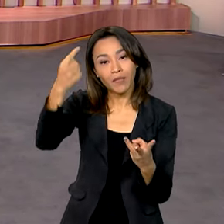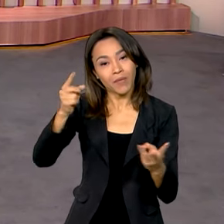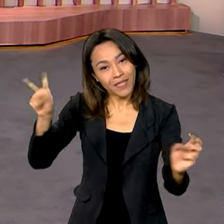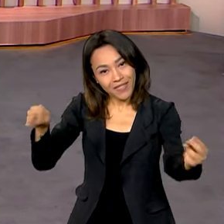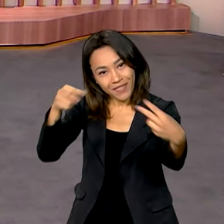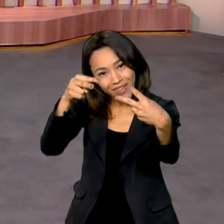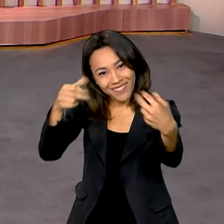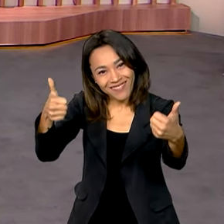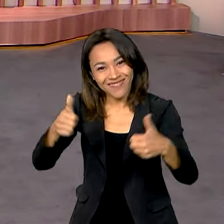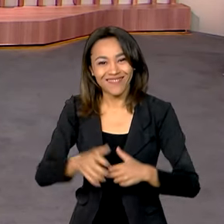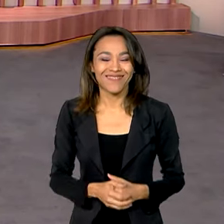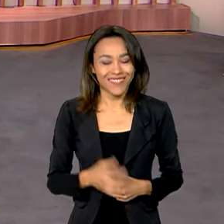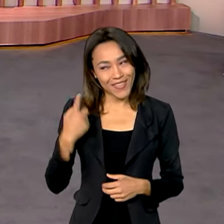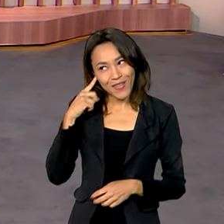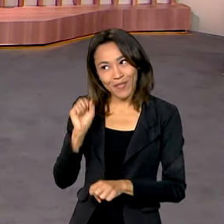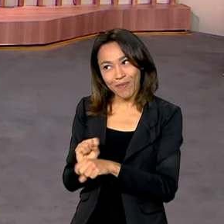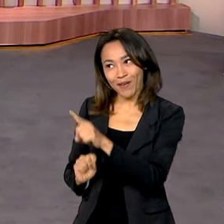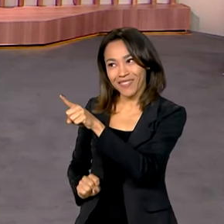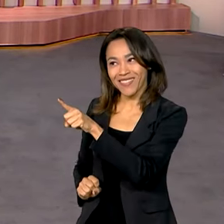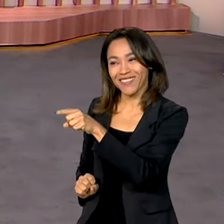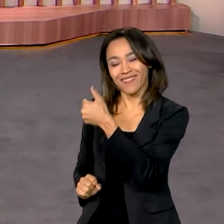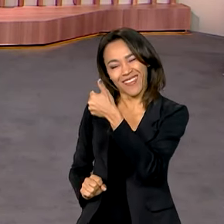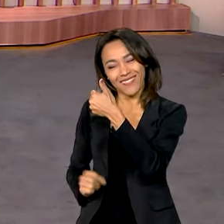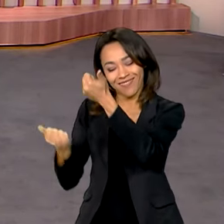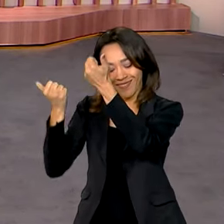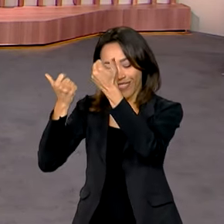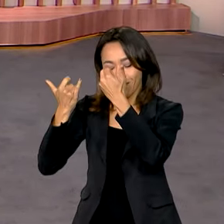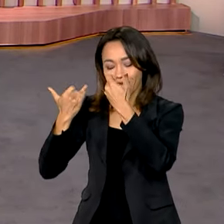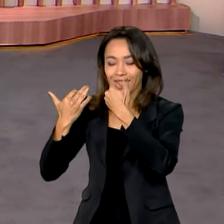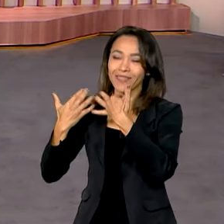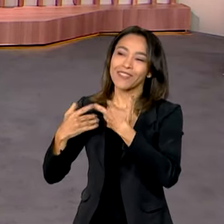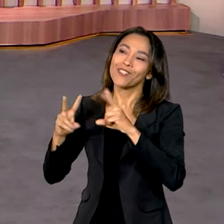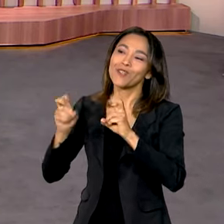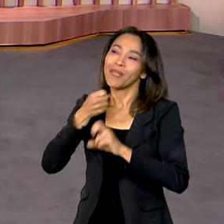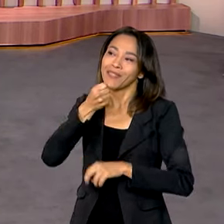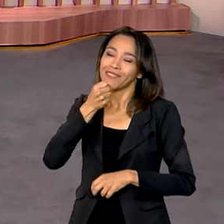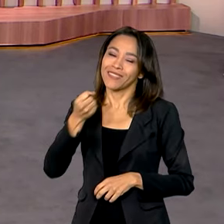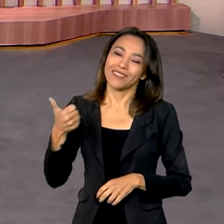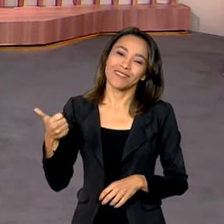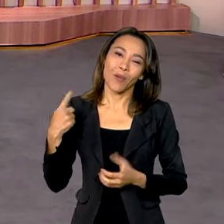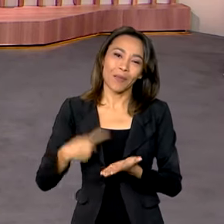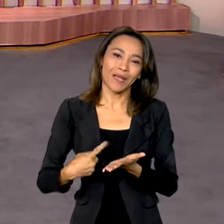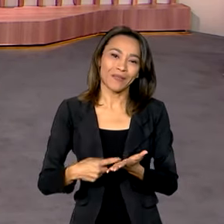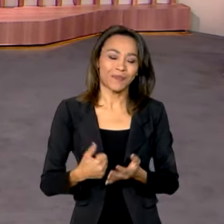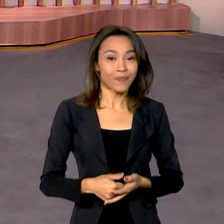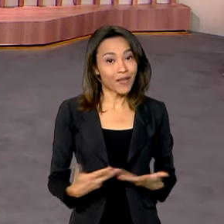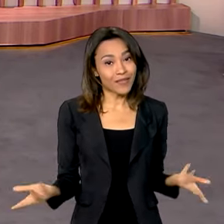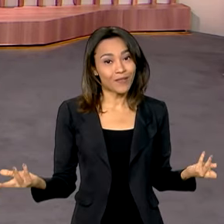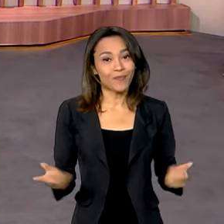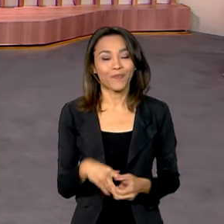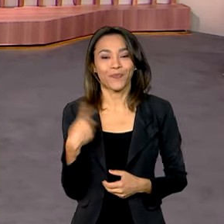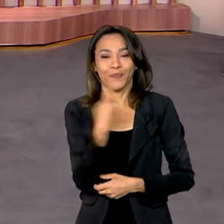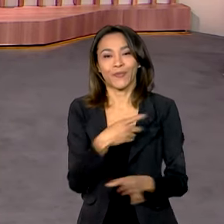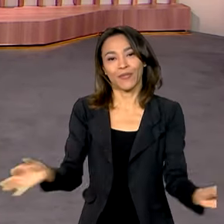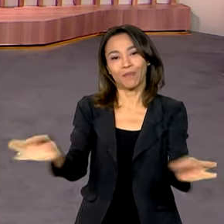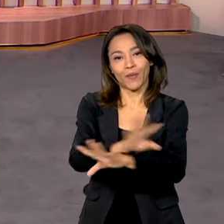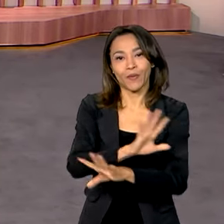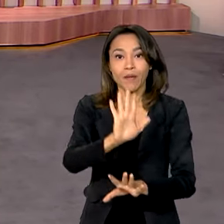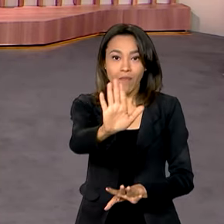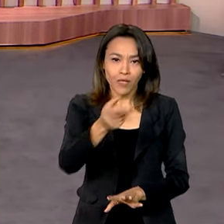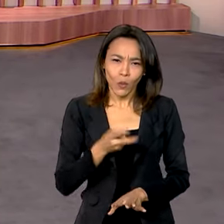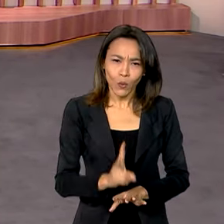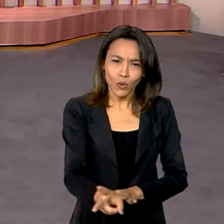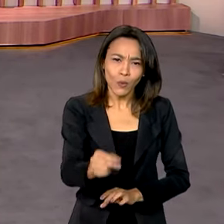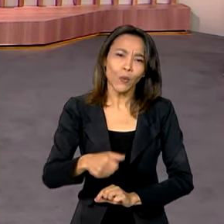se vê. Pois, semana que vem eu te espero, viu? Com mais detalhes do Bom Dia Ministro. Combinado. E é isso, o Brasil em Dia fica por aqui, mas o Canal